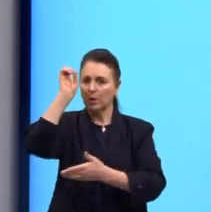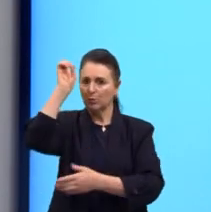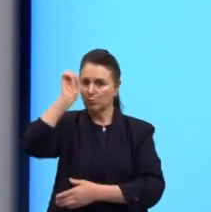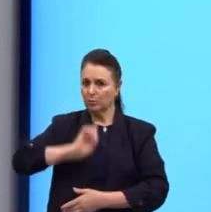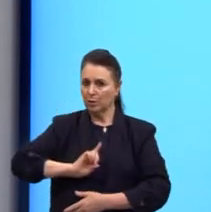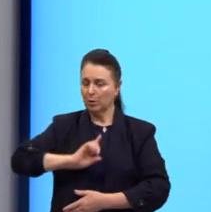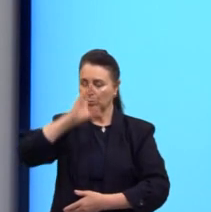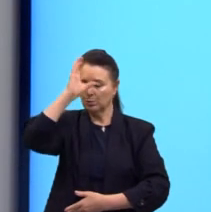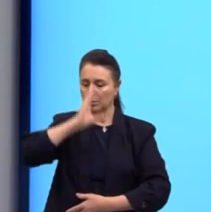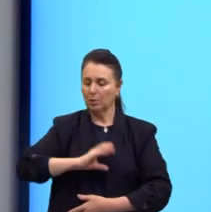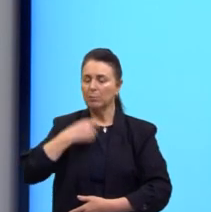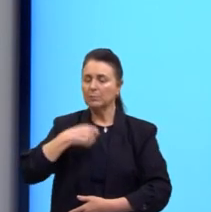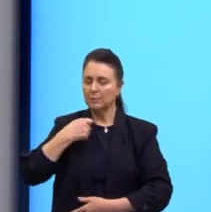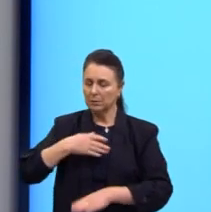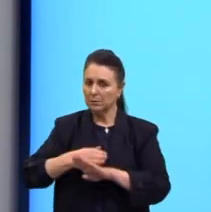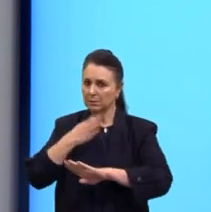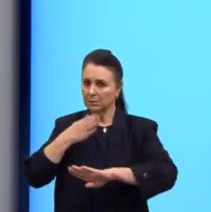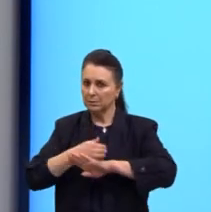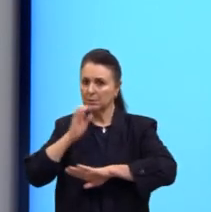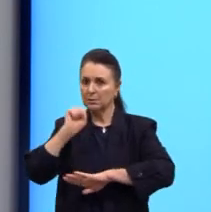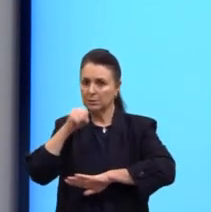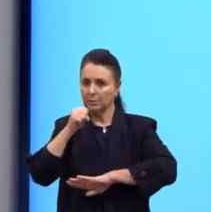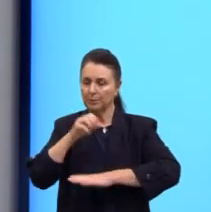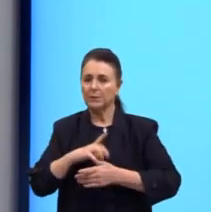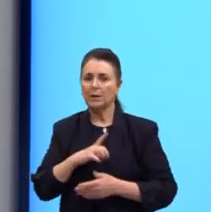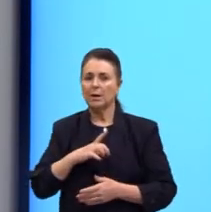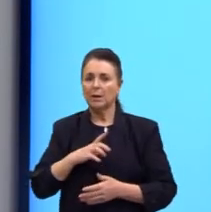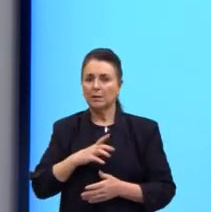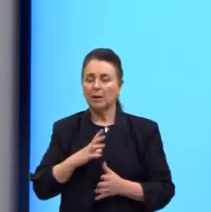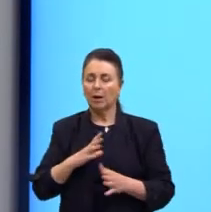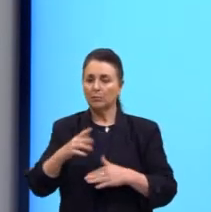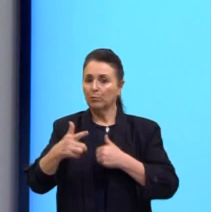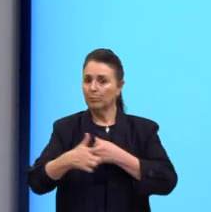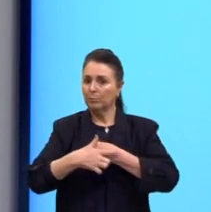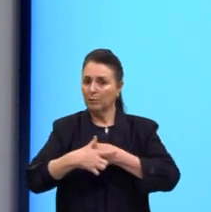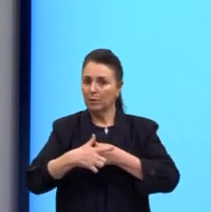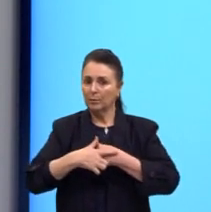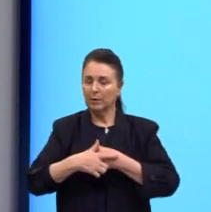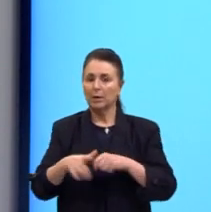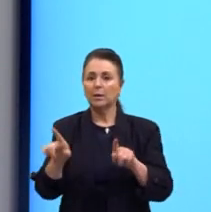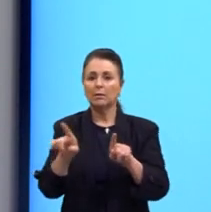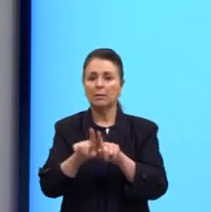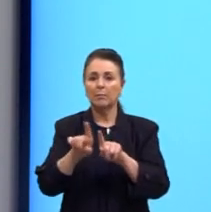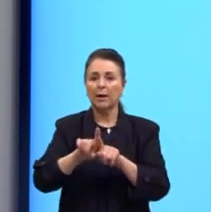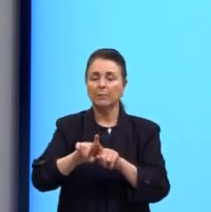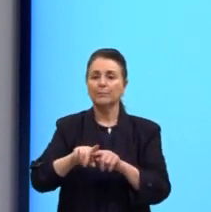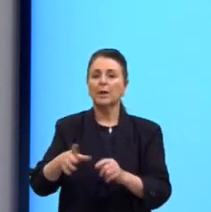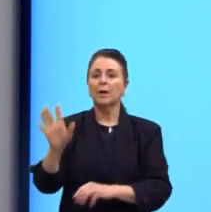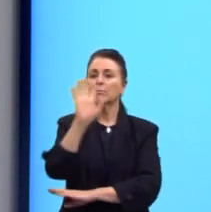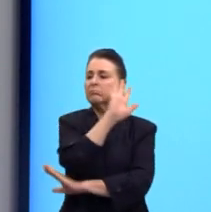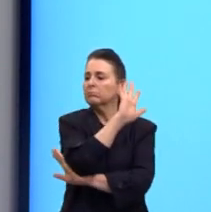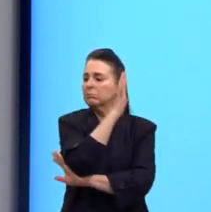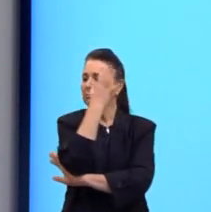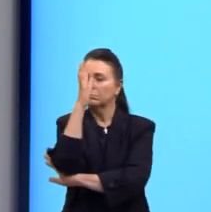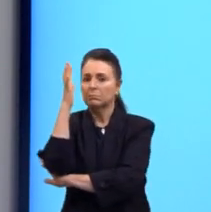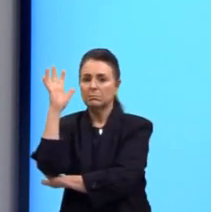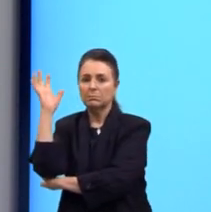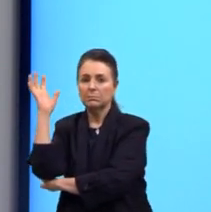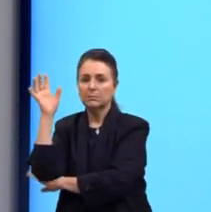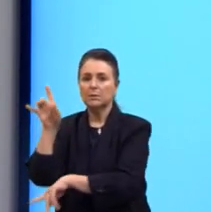nós precisamos participar e temos essa função. A nossa atividade ecológica, a questão do meio ambiente,